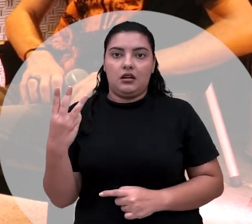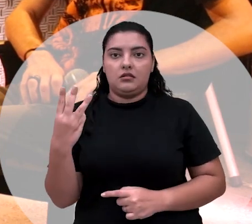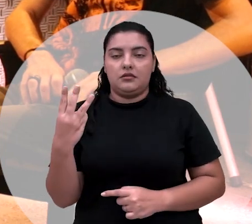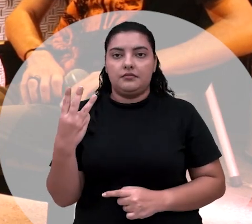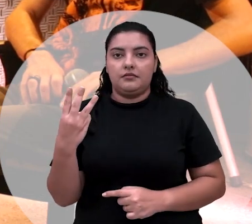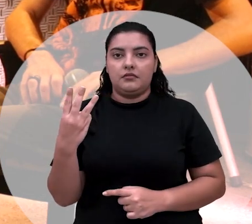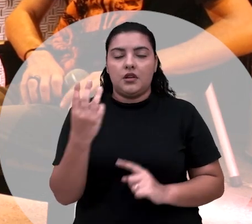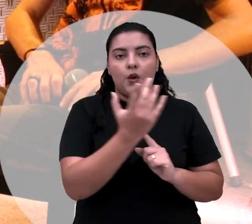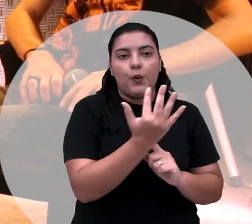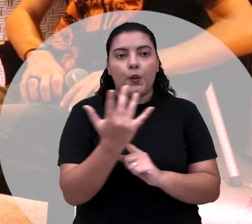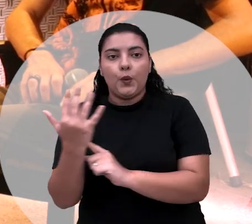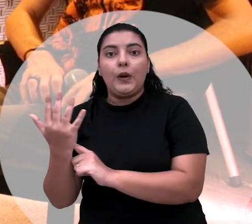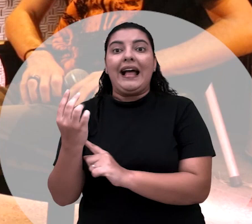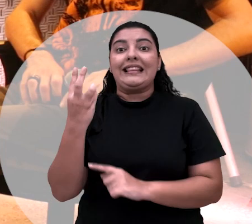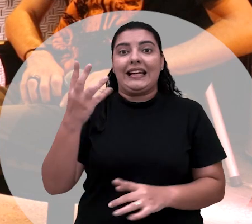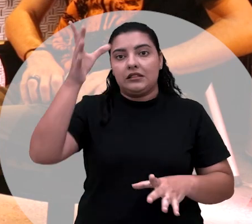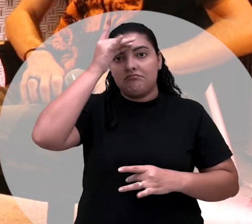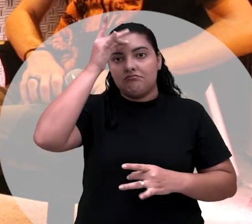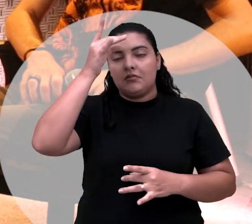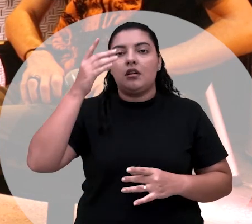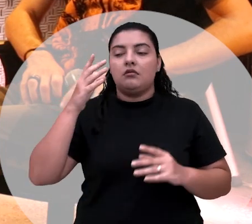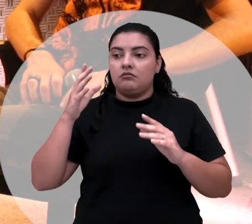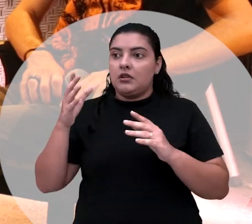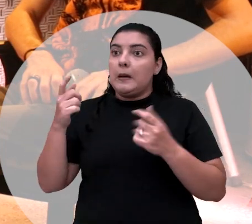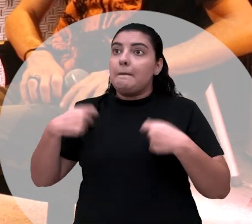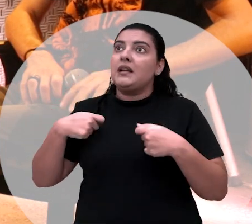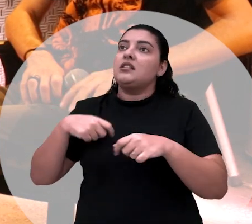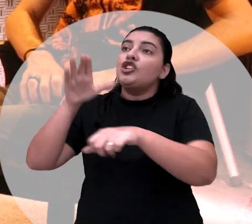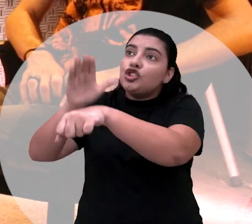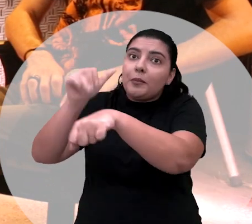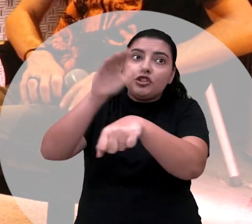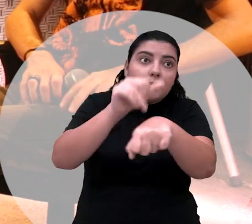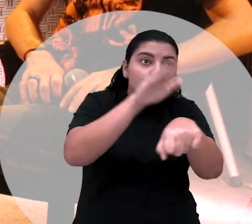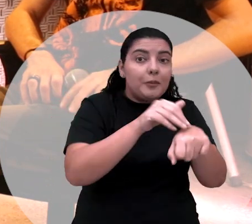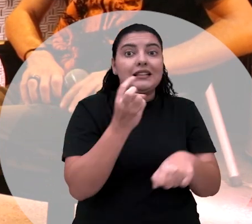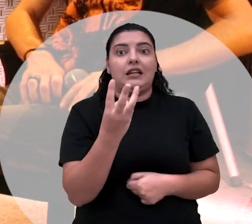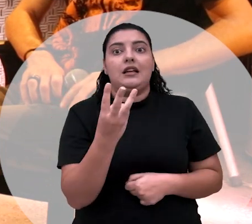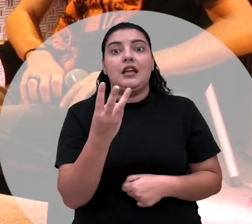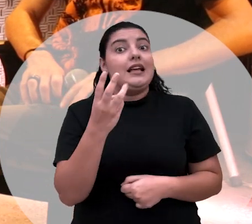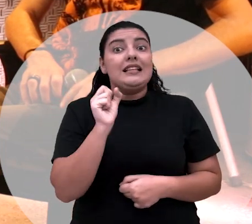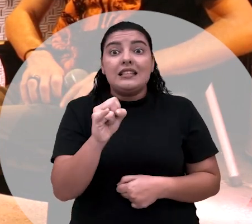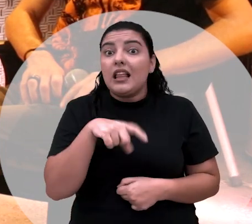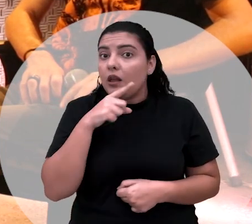para três entidades diferentes. Você tinha que se concentrar e trazer aquelas três entidades, senão você não tirava seu documento.